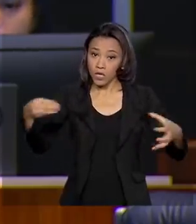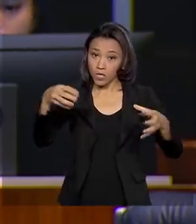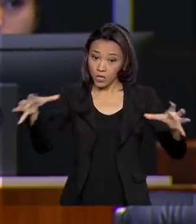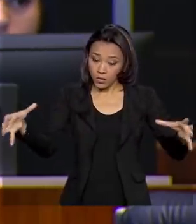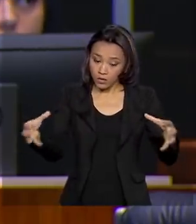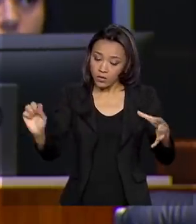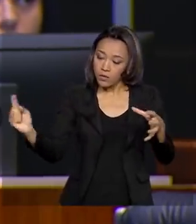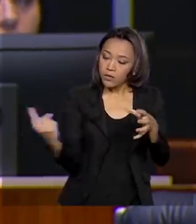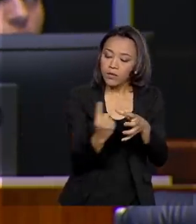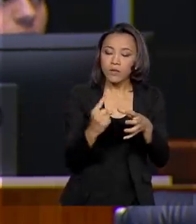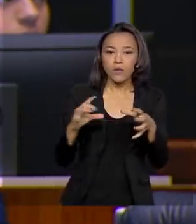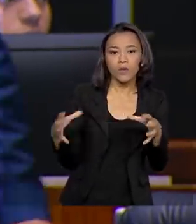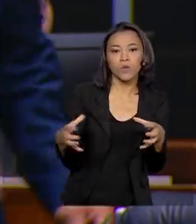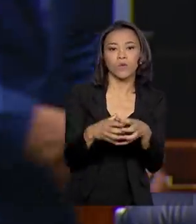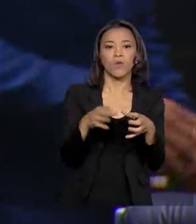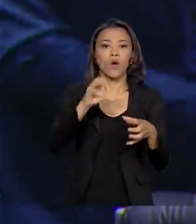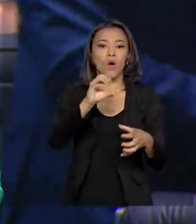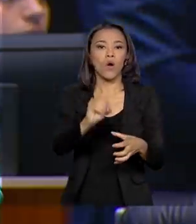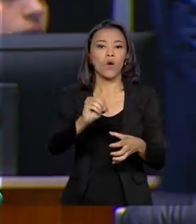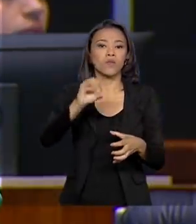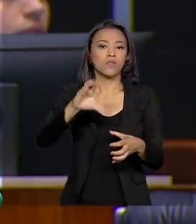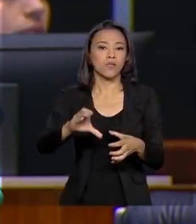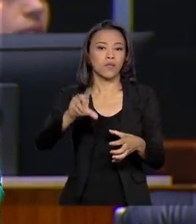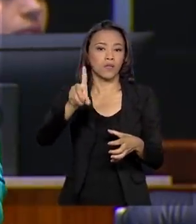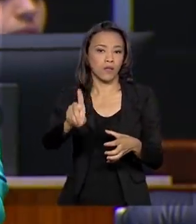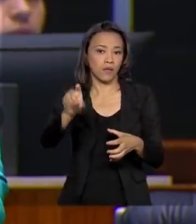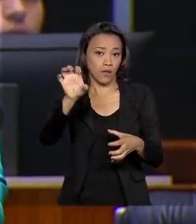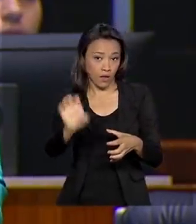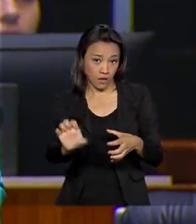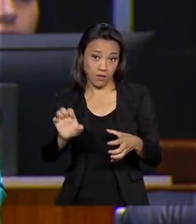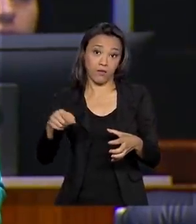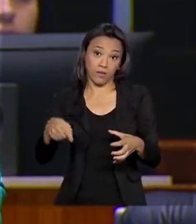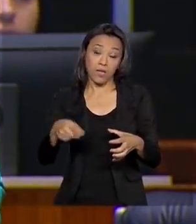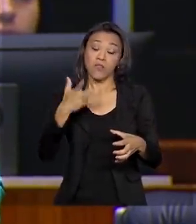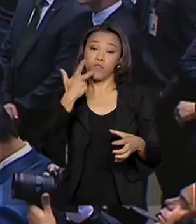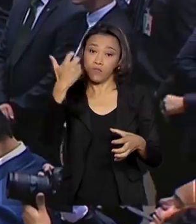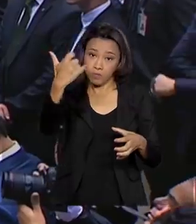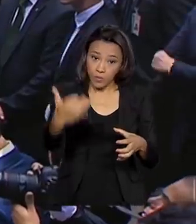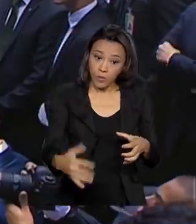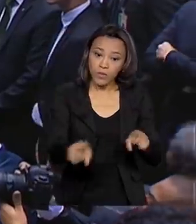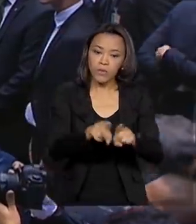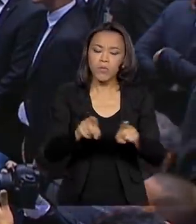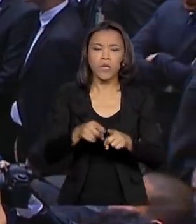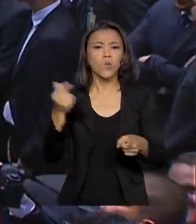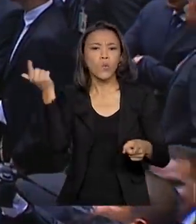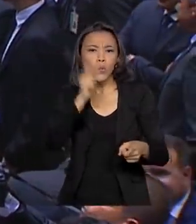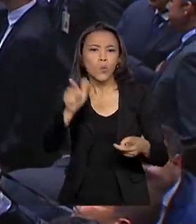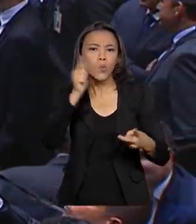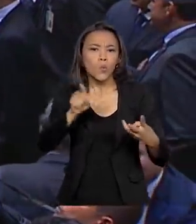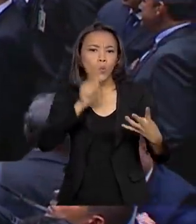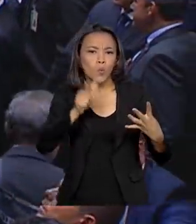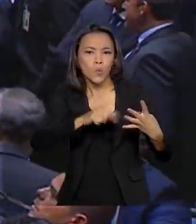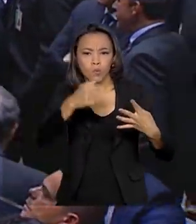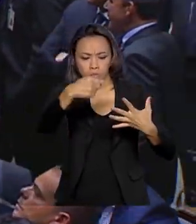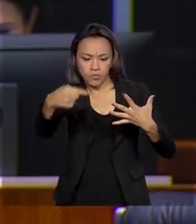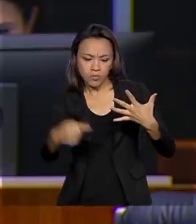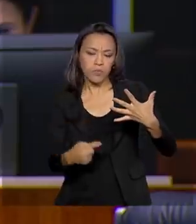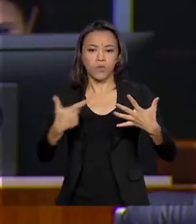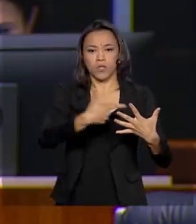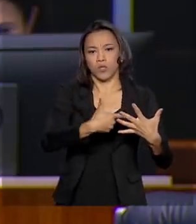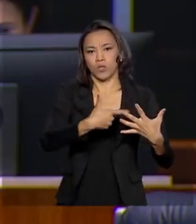Organização para a Cooperação e Desenvolvimento Econômico, e apontou também os avanços do país em 2019.